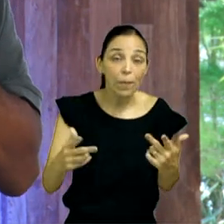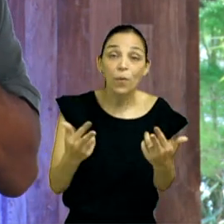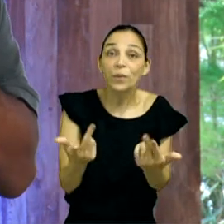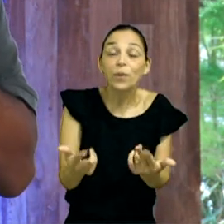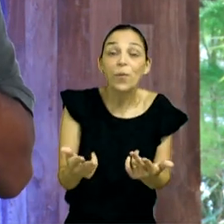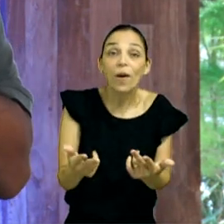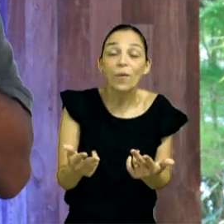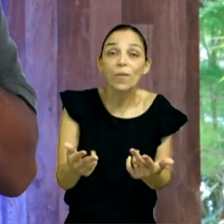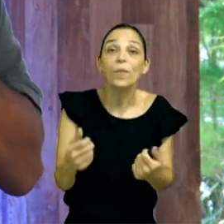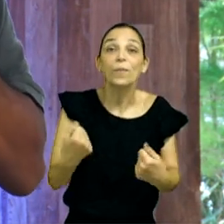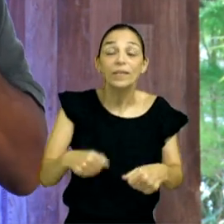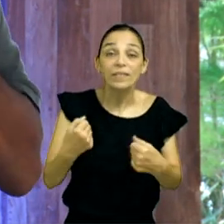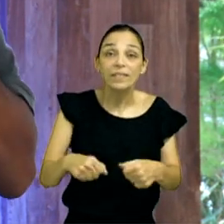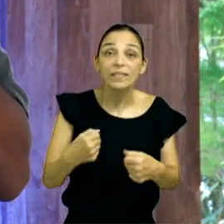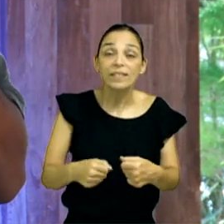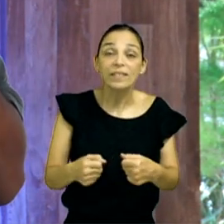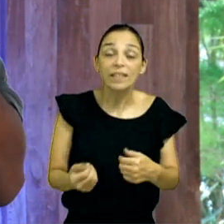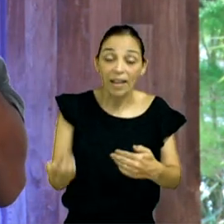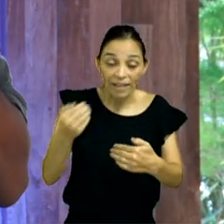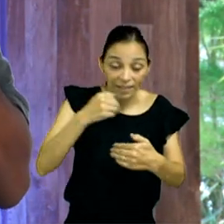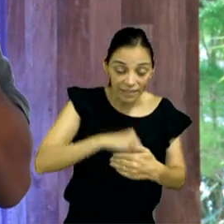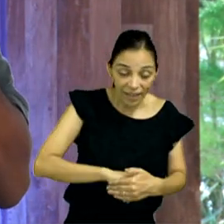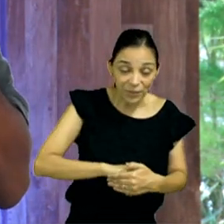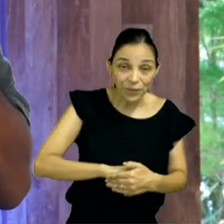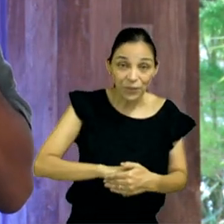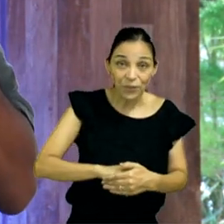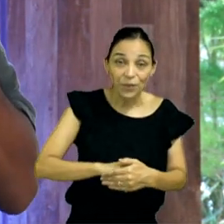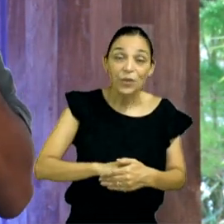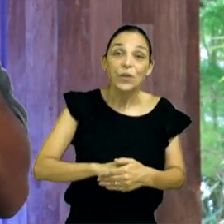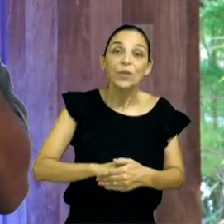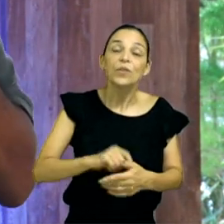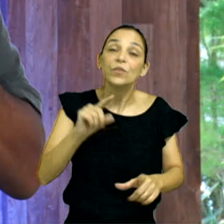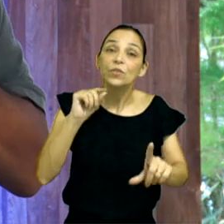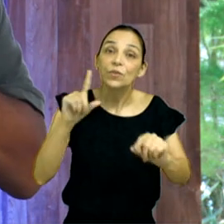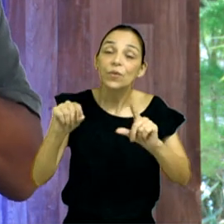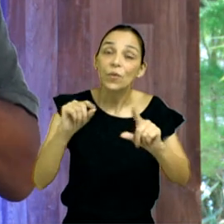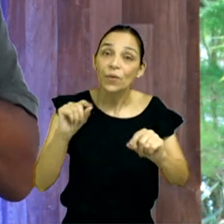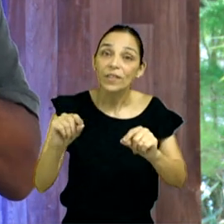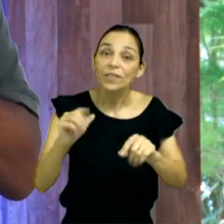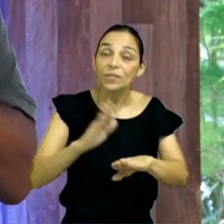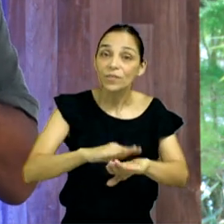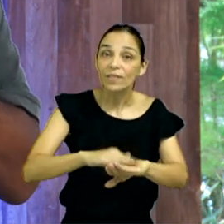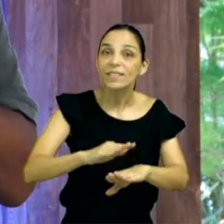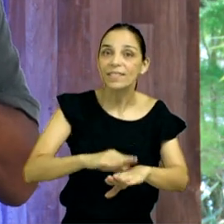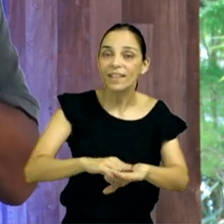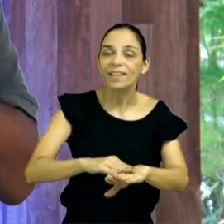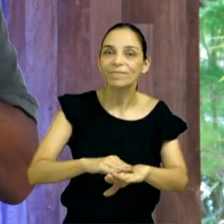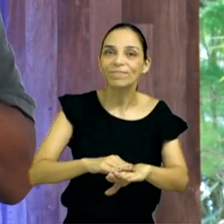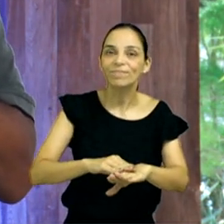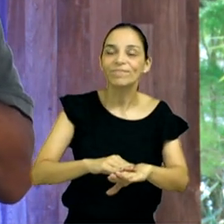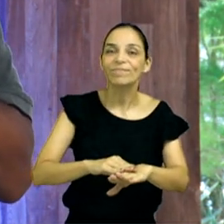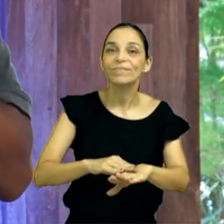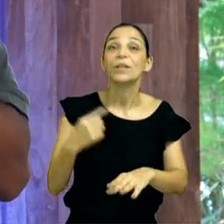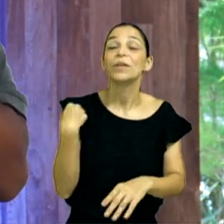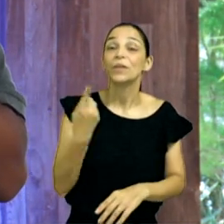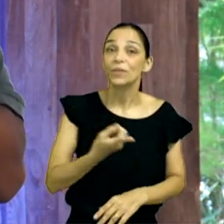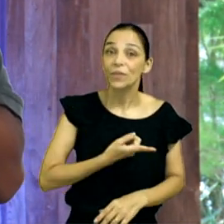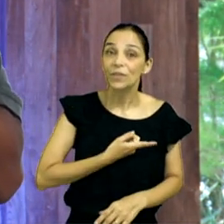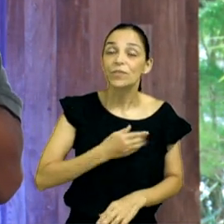ele está contigo, para te dar a opção, de fazer a vontade dele, que vai ser a melhor para nós.